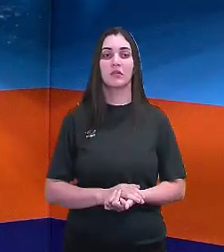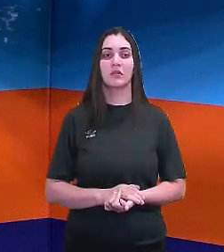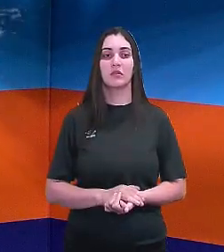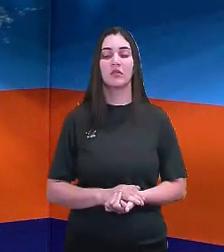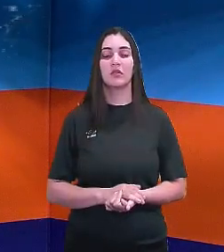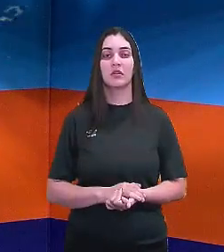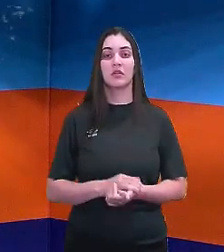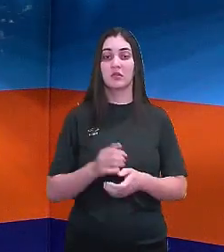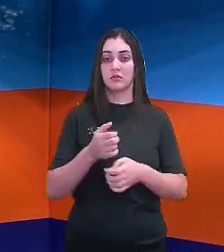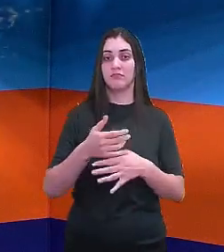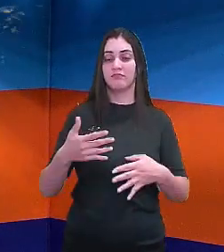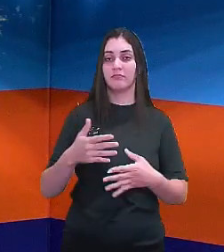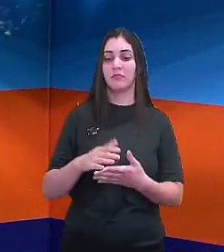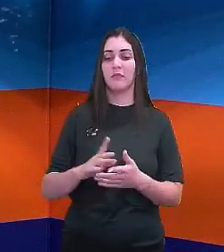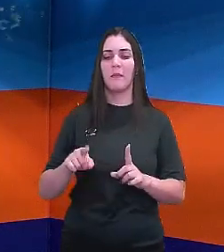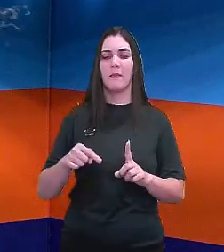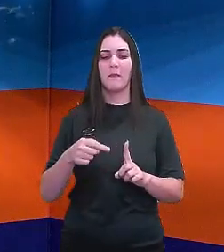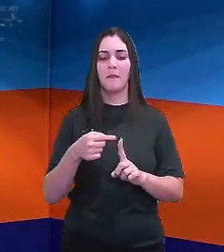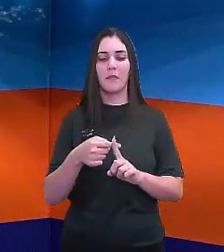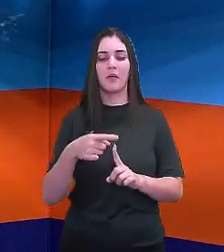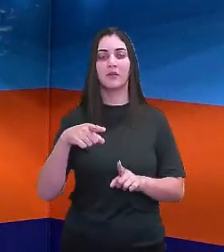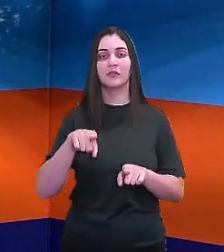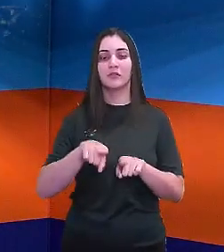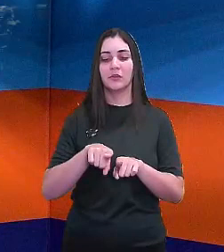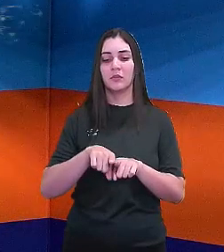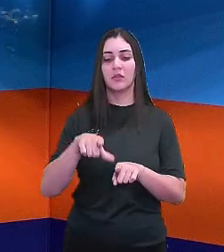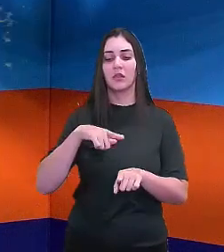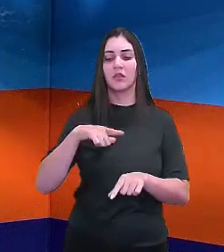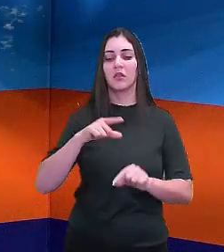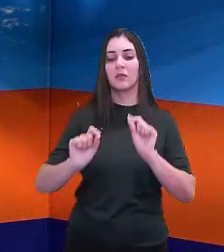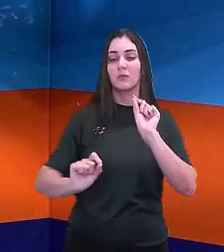metrópole. Mas a gente também tem